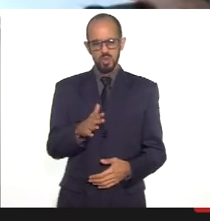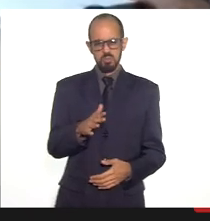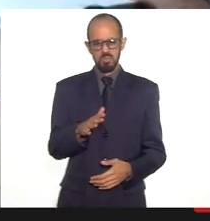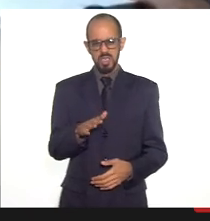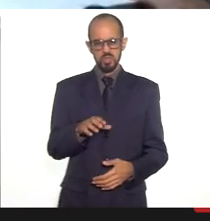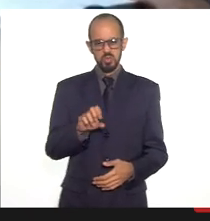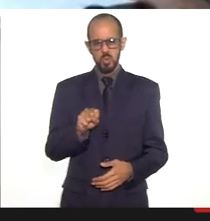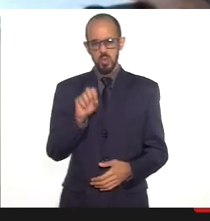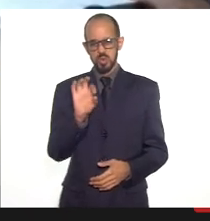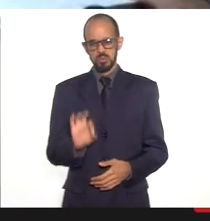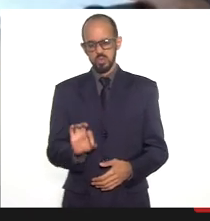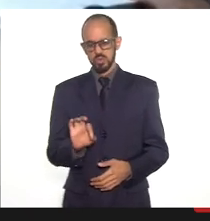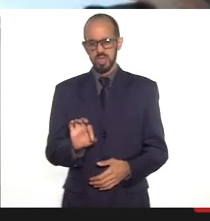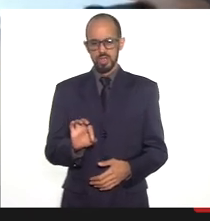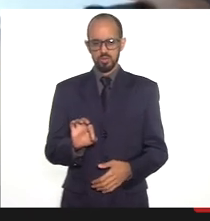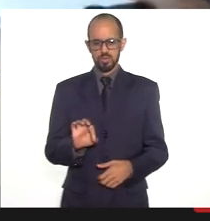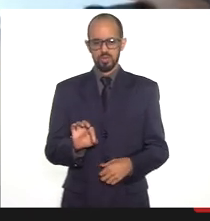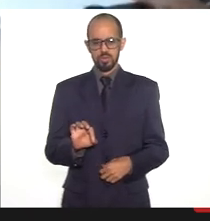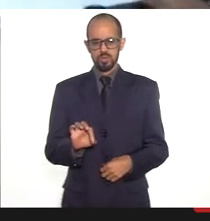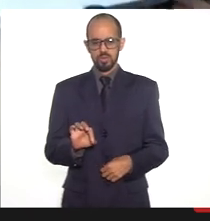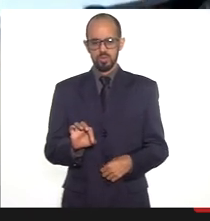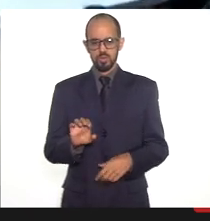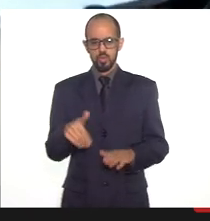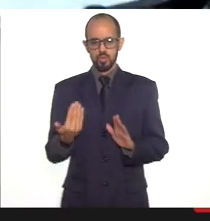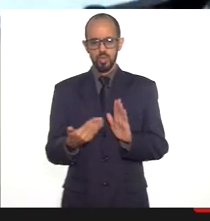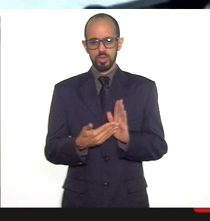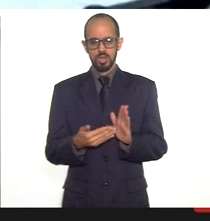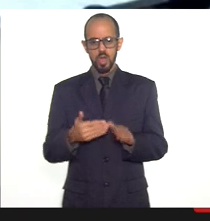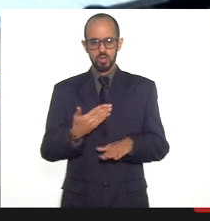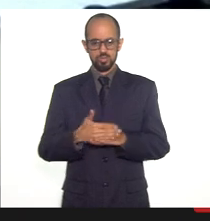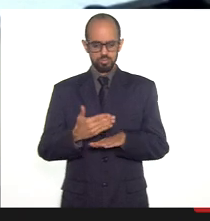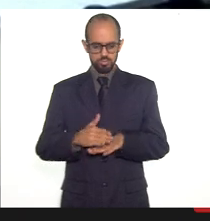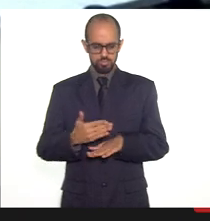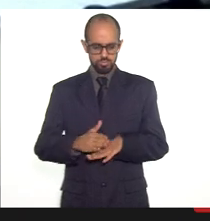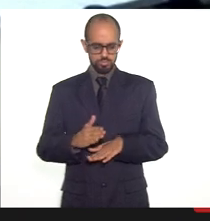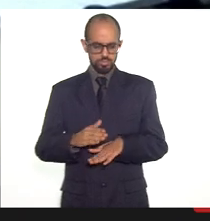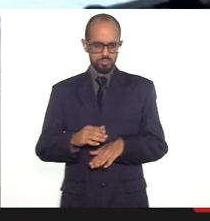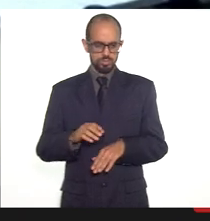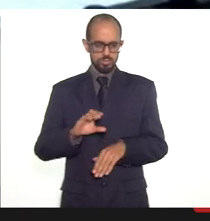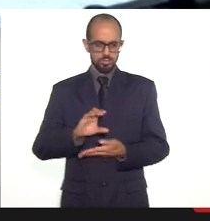de 8% o total de execução da receita corrente livre.